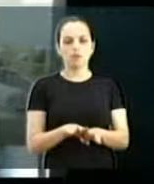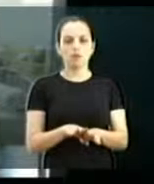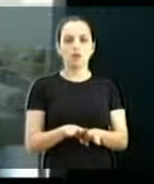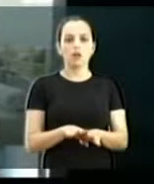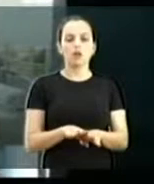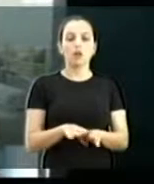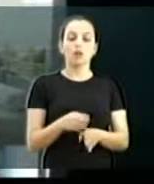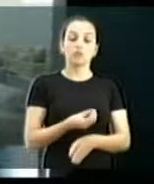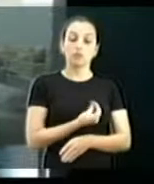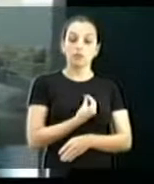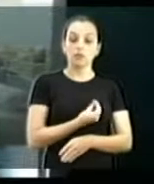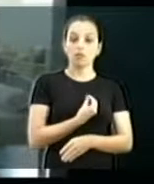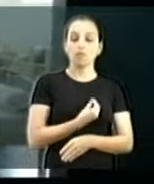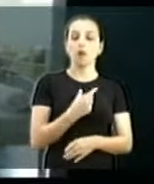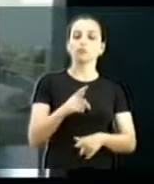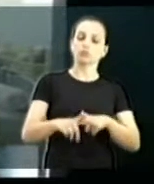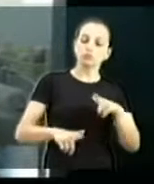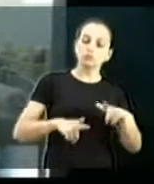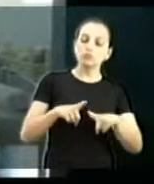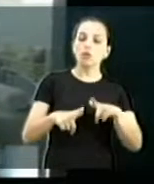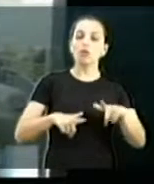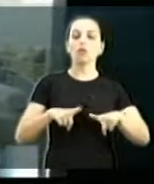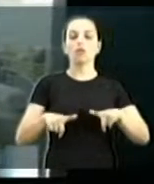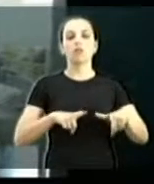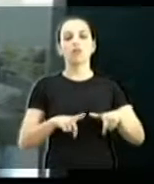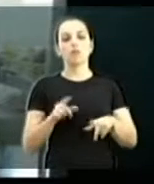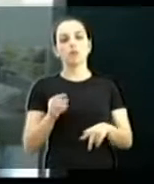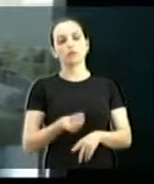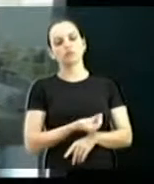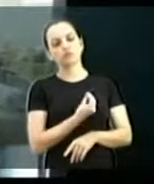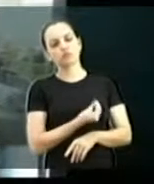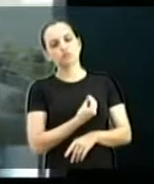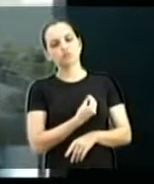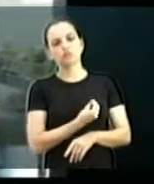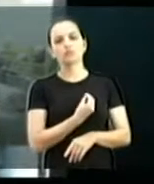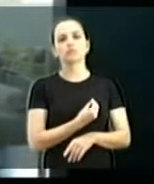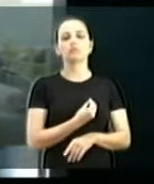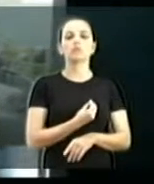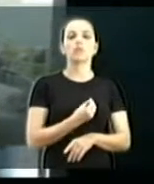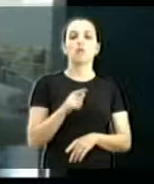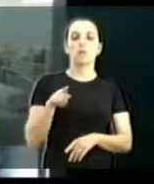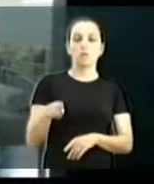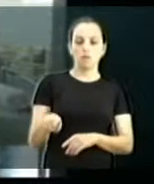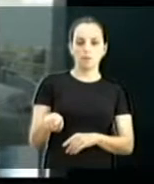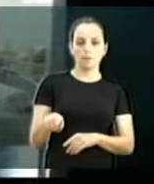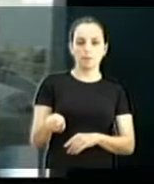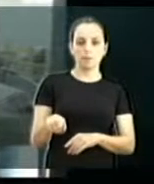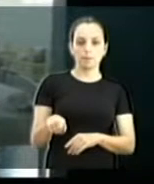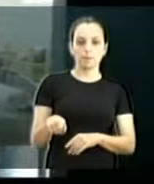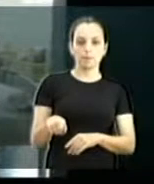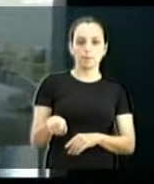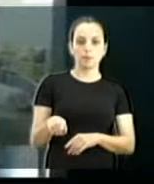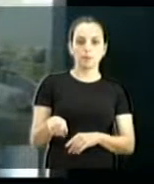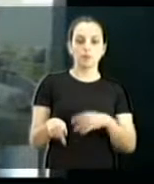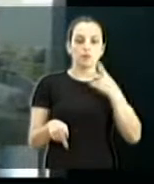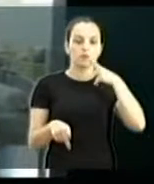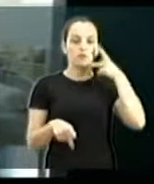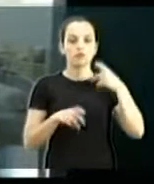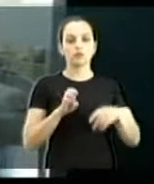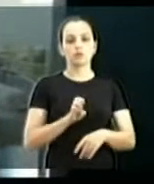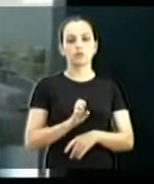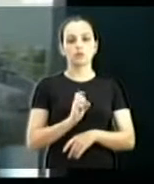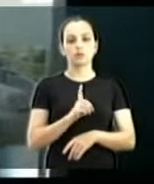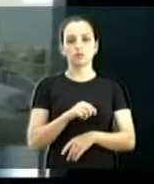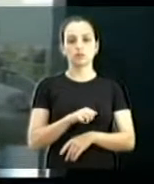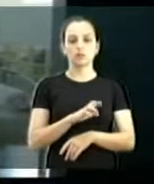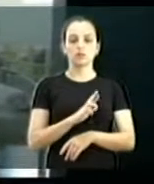o Jefferson de Achudo, que tem um trabalho efetivo de participação nessa entidade, onde a nossa vereadora Edna Martins